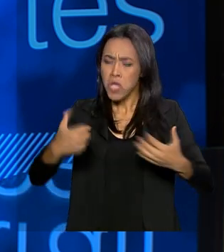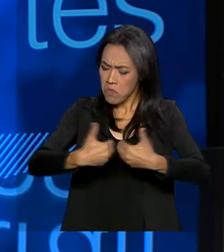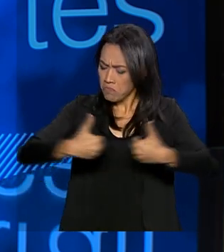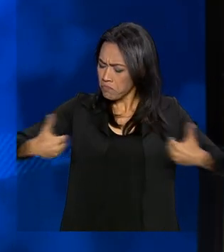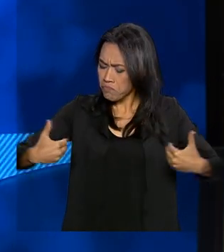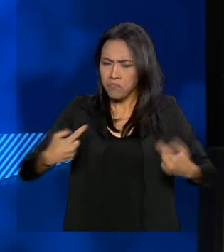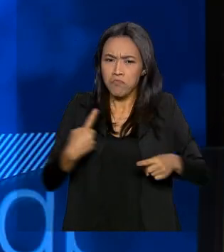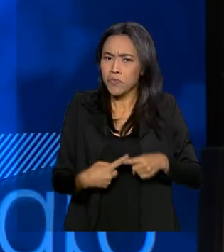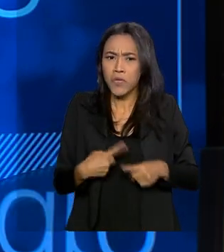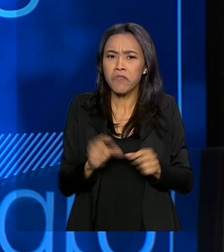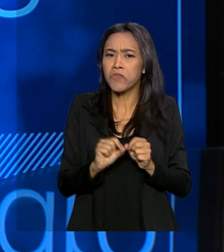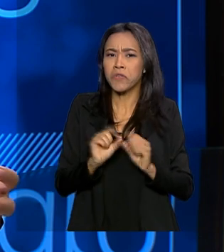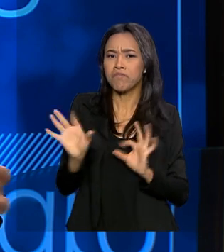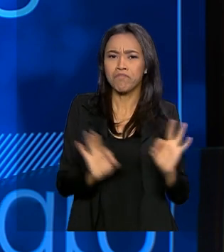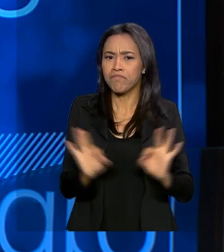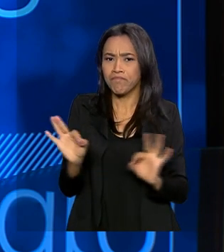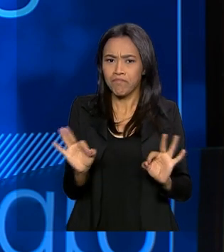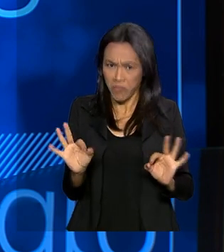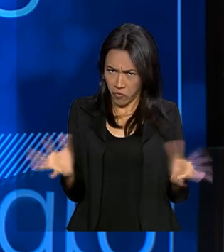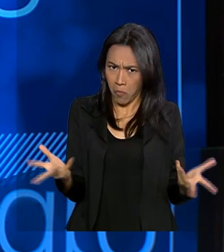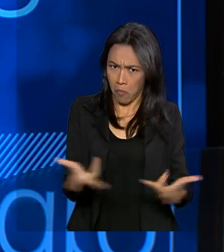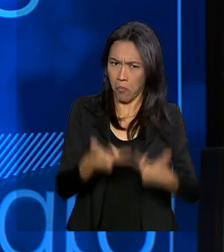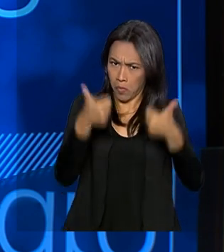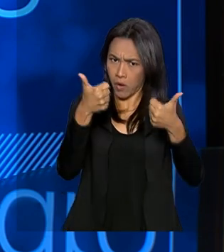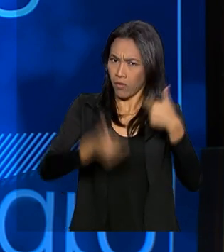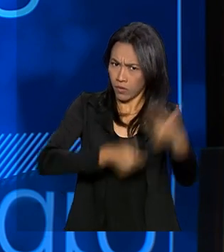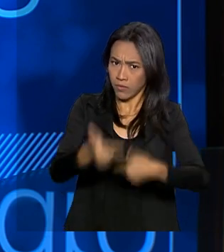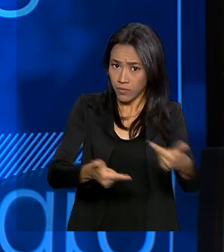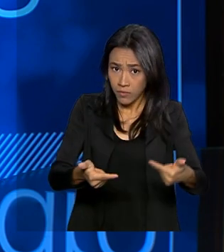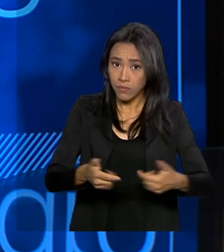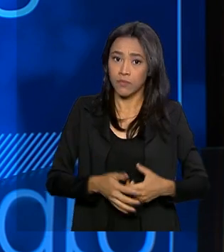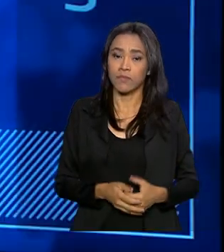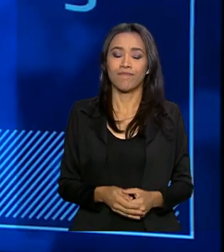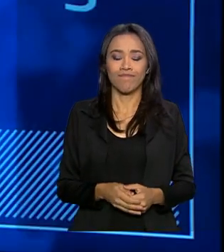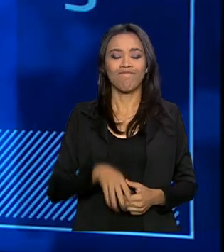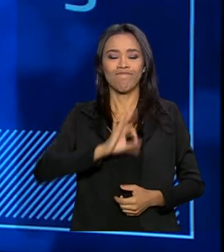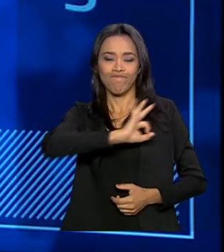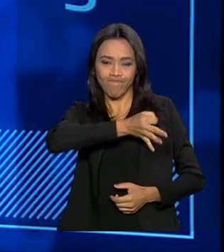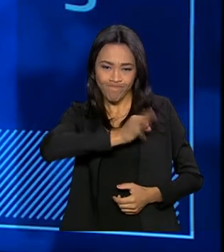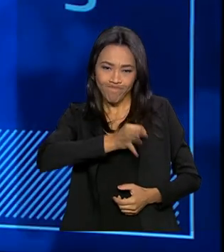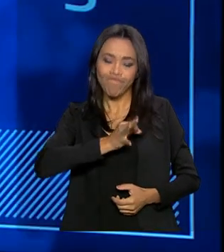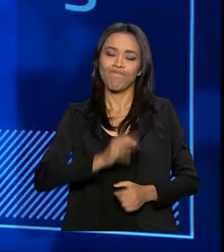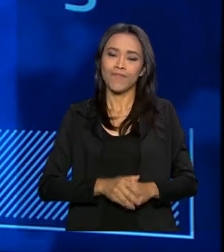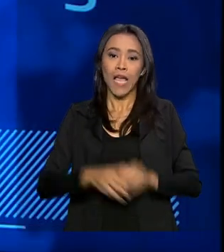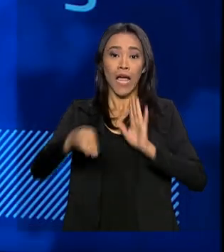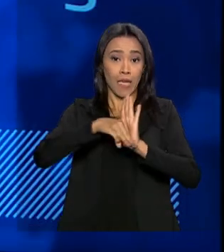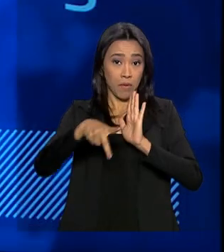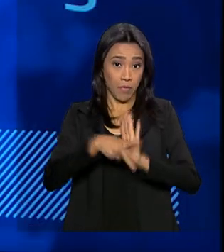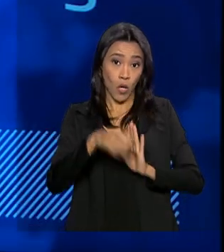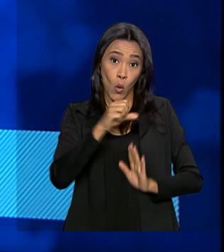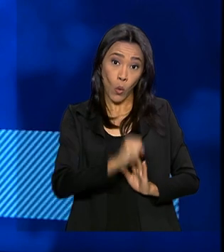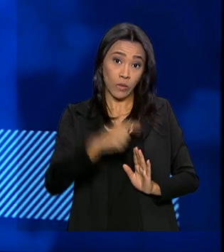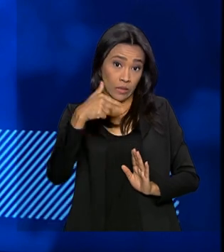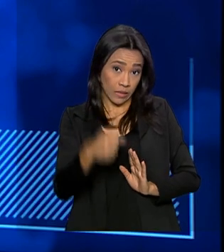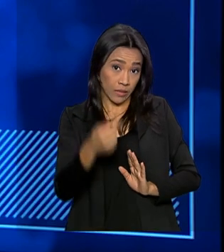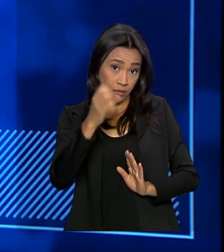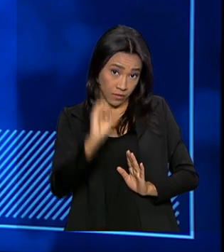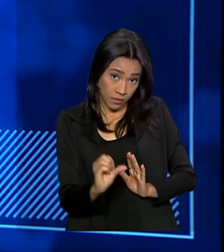e por que ela foi feita? Tornou mais eficiente esse trabalho? Exatamente. A medida provisória 870